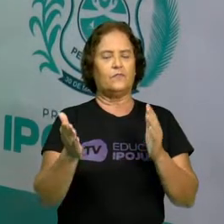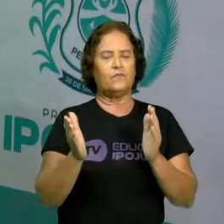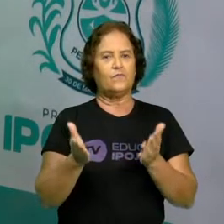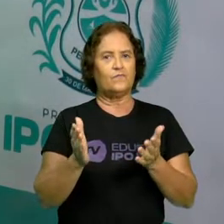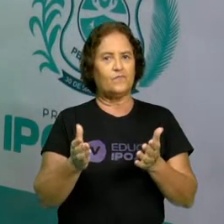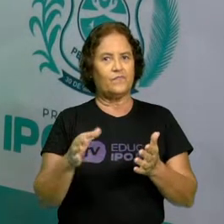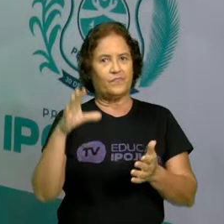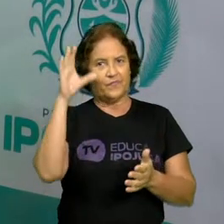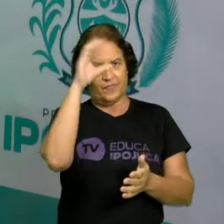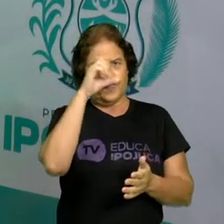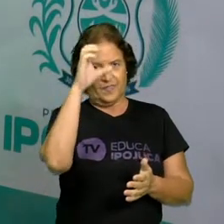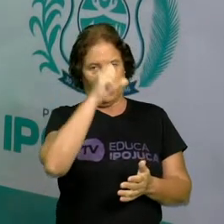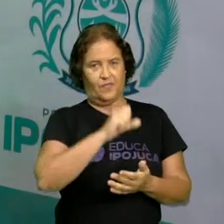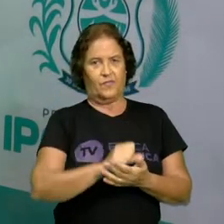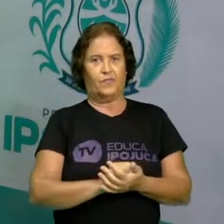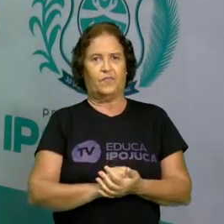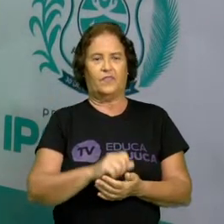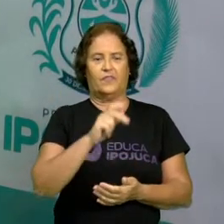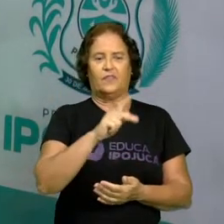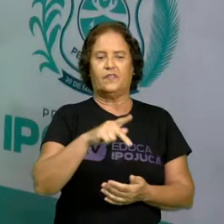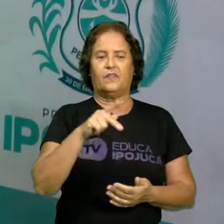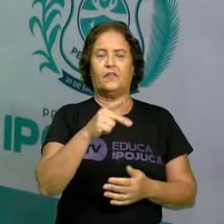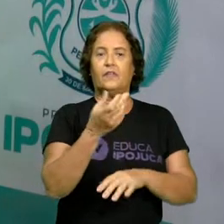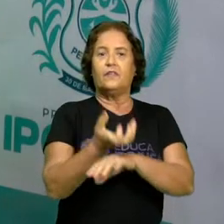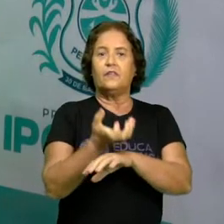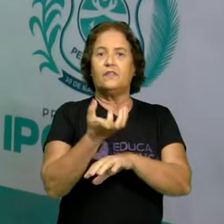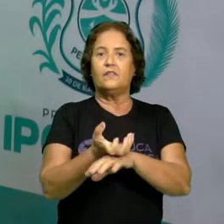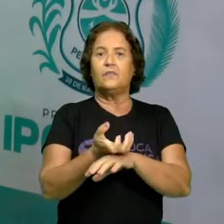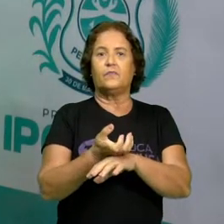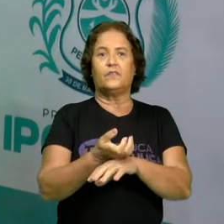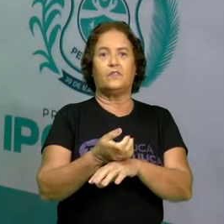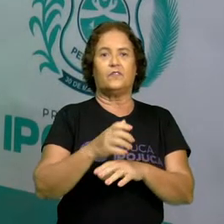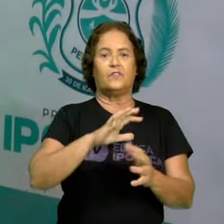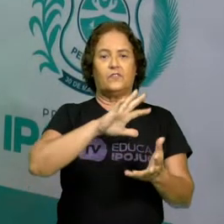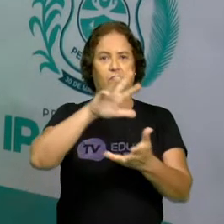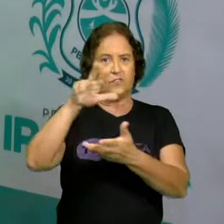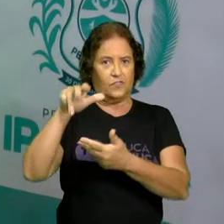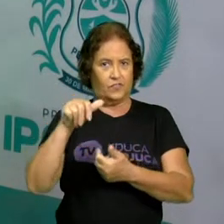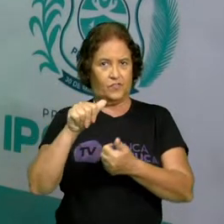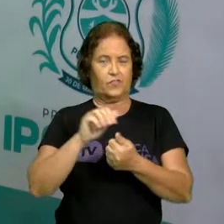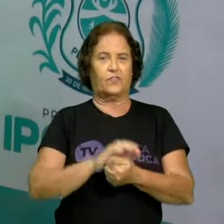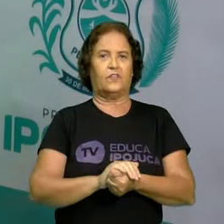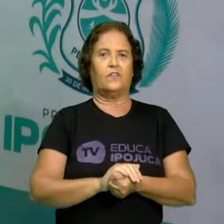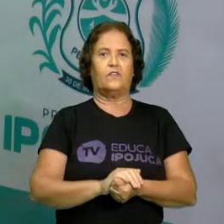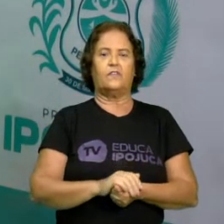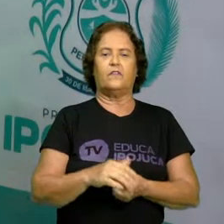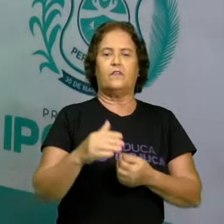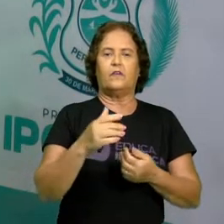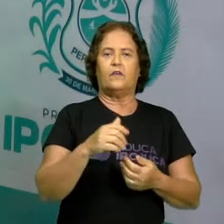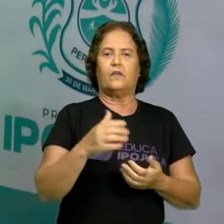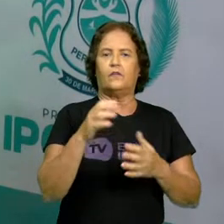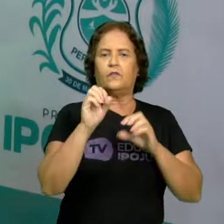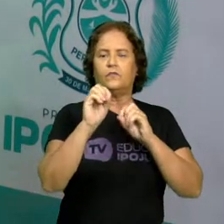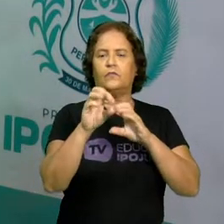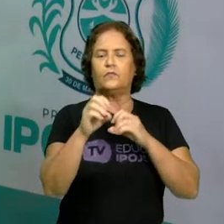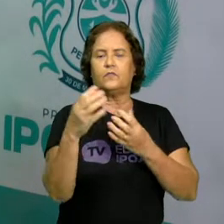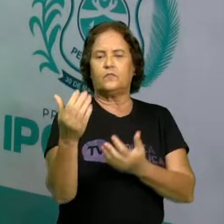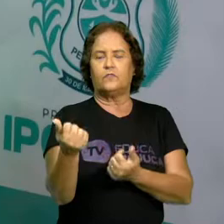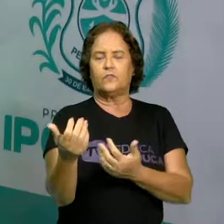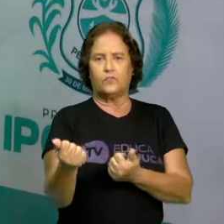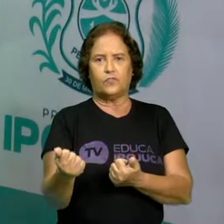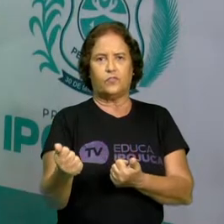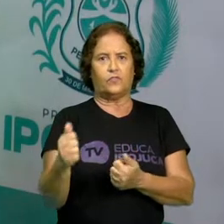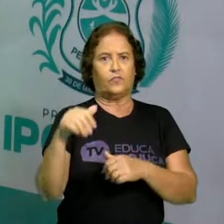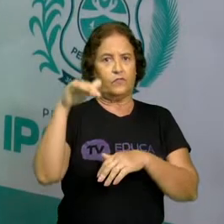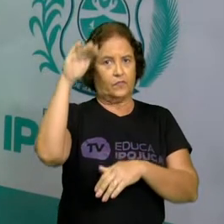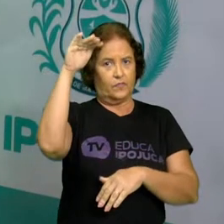hoje vai ser com a disciplina de geografia para a educação de jovens e adultos da fase 1. A aula 3